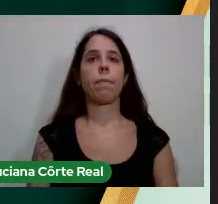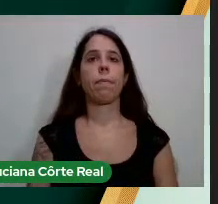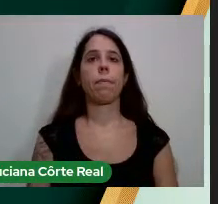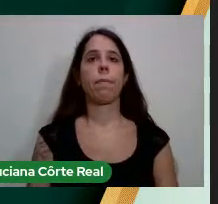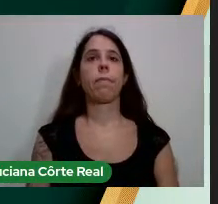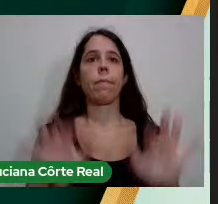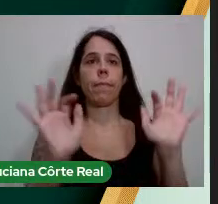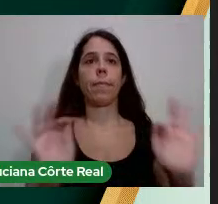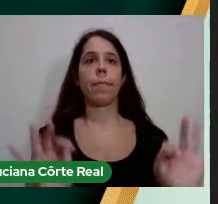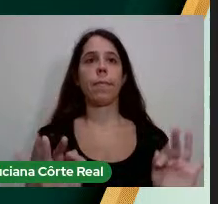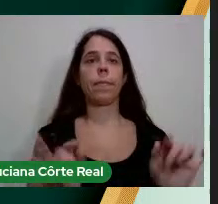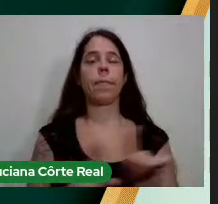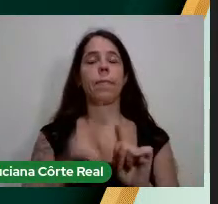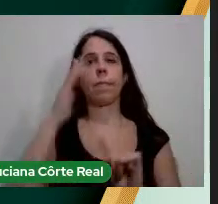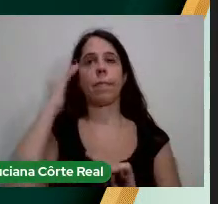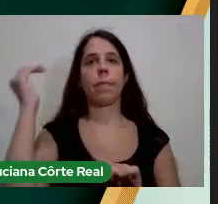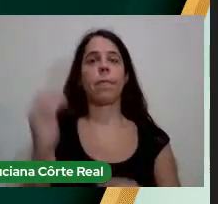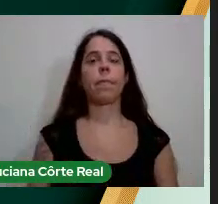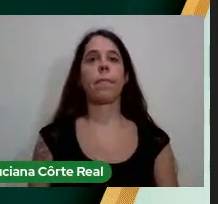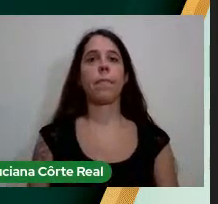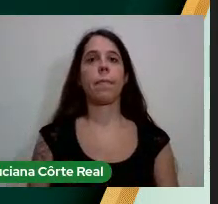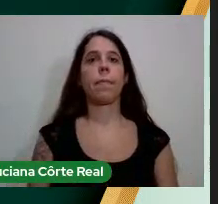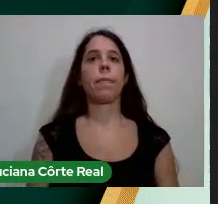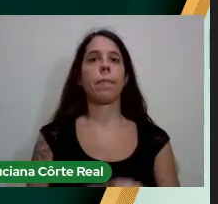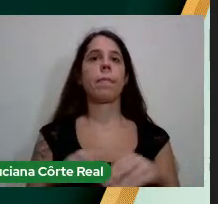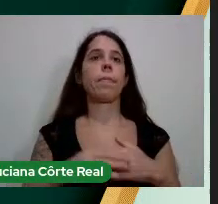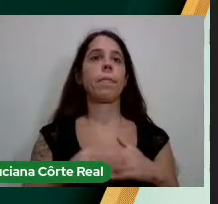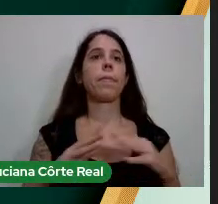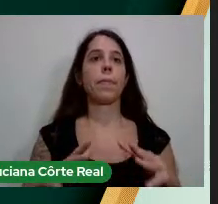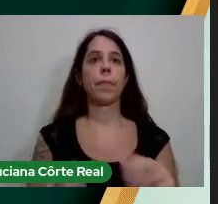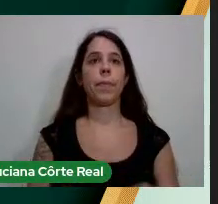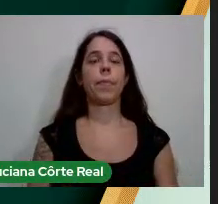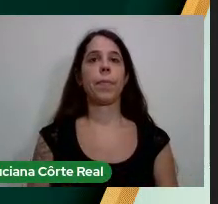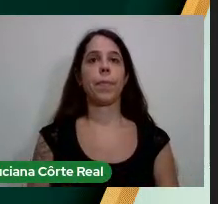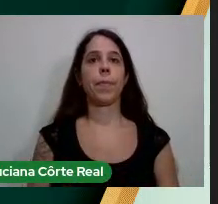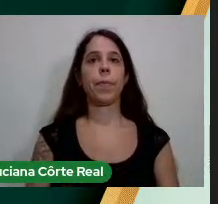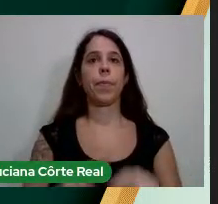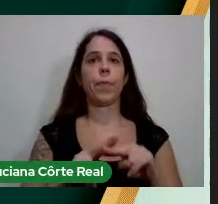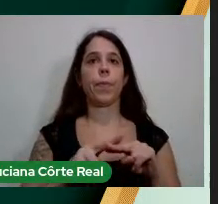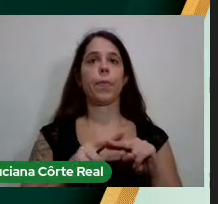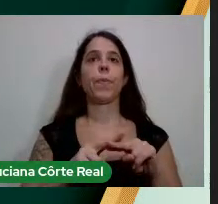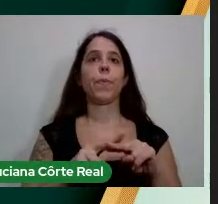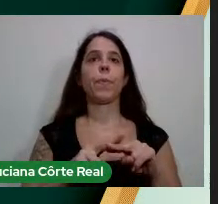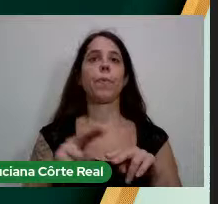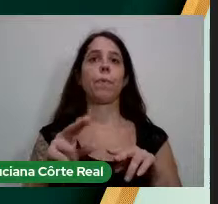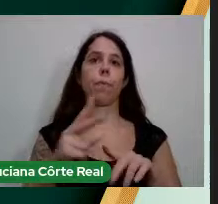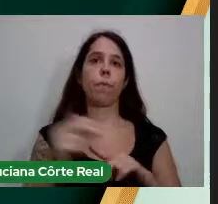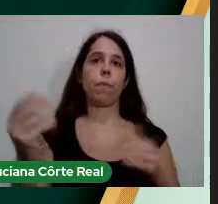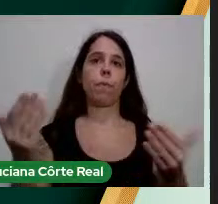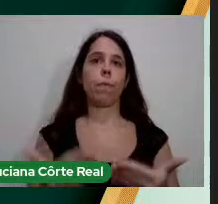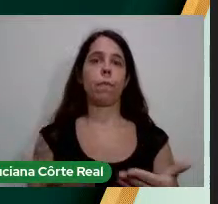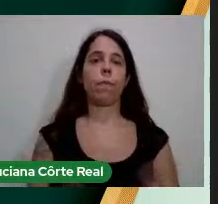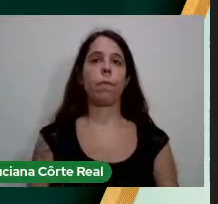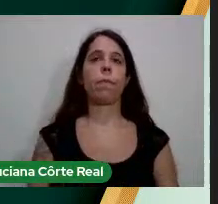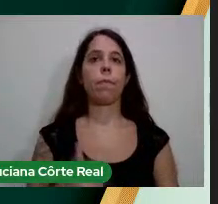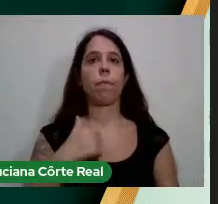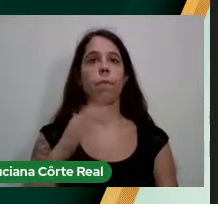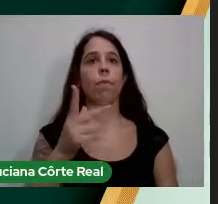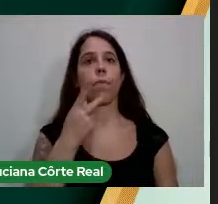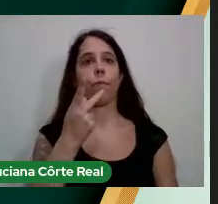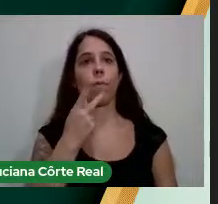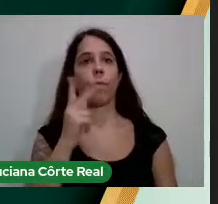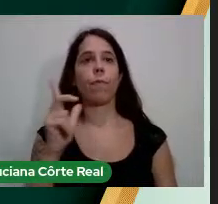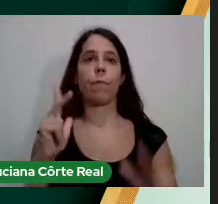Felicidade Sucesso E cumprimento A todos Pela realização Que eu já disse Que é